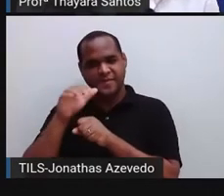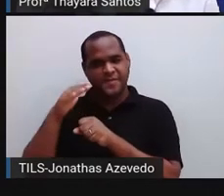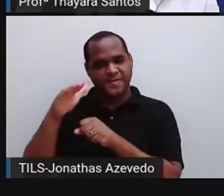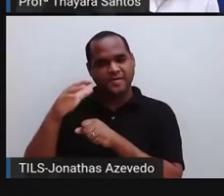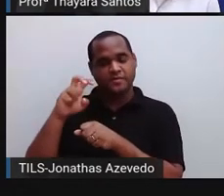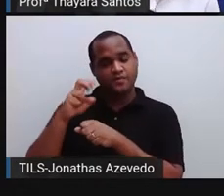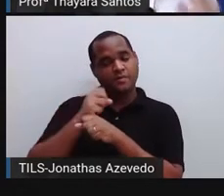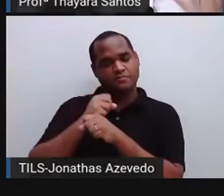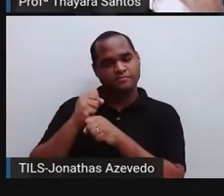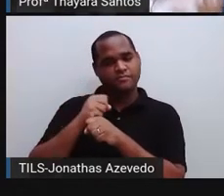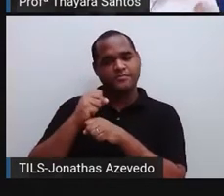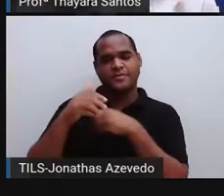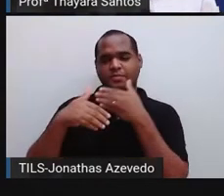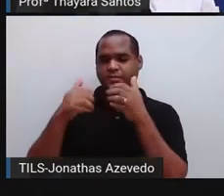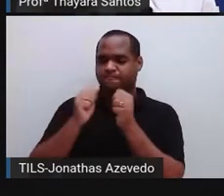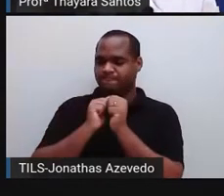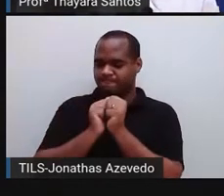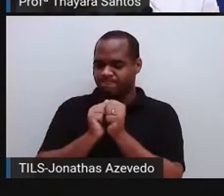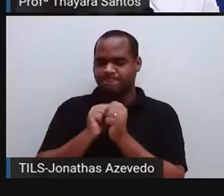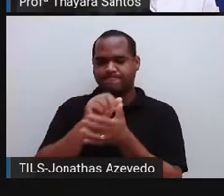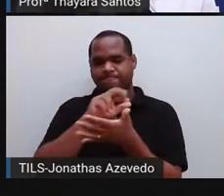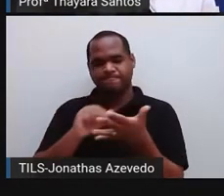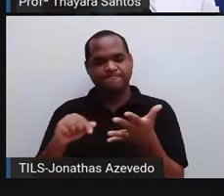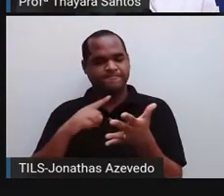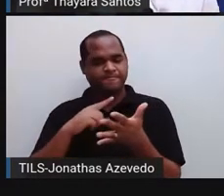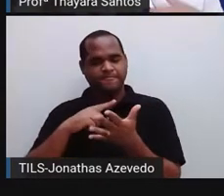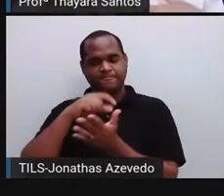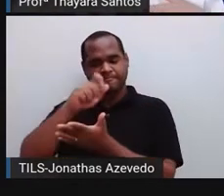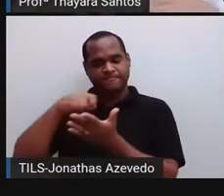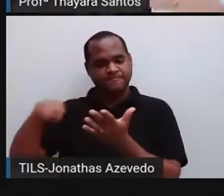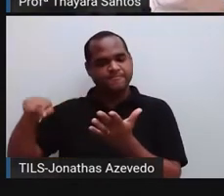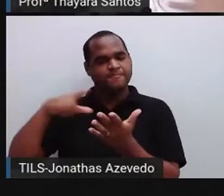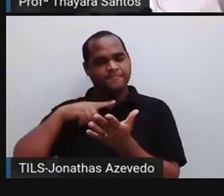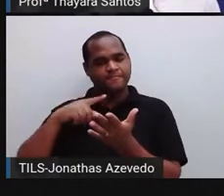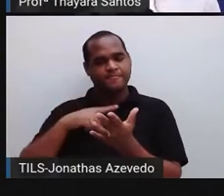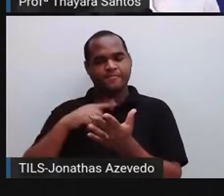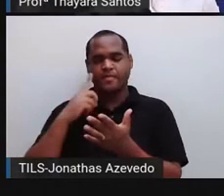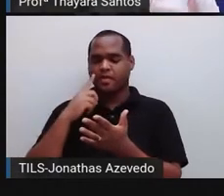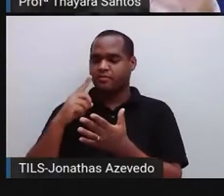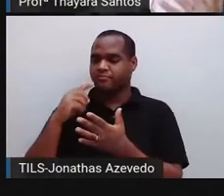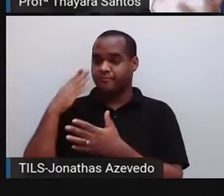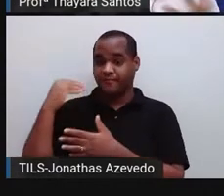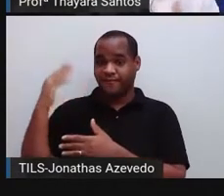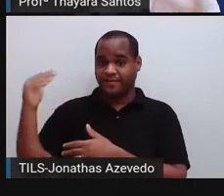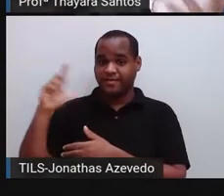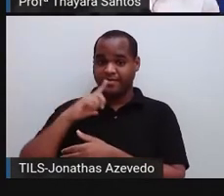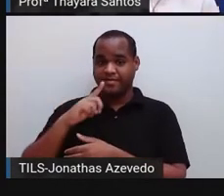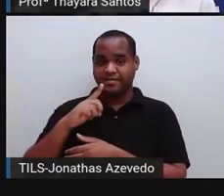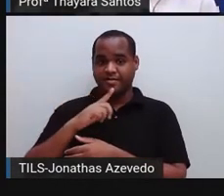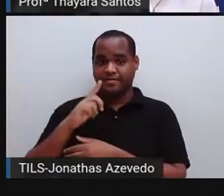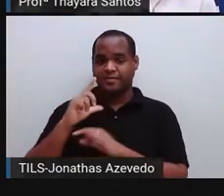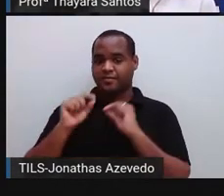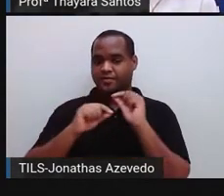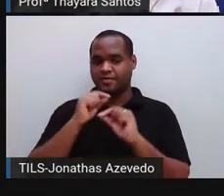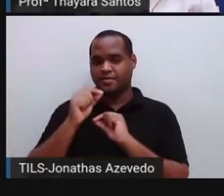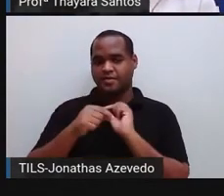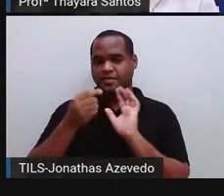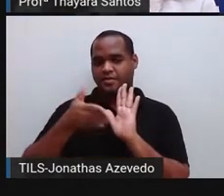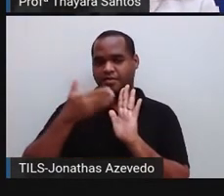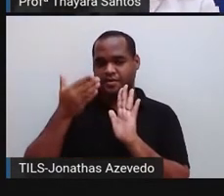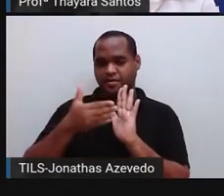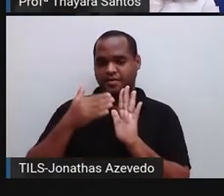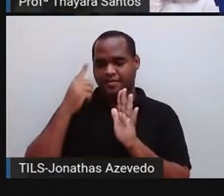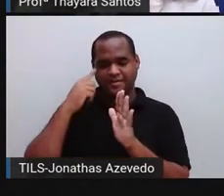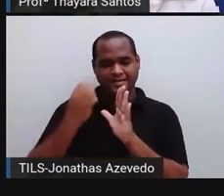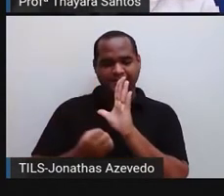ele acabou juntando material suficiente para escrever o livro dele, que foi um grande sucesso, que é o livro que é chamado de A Origem